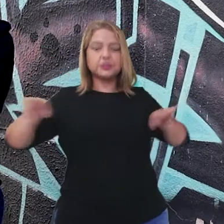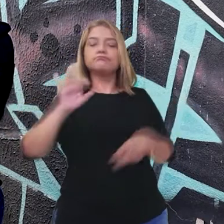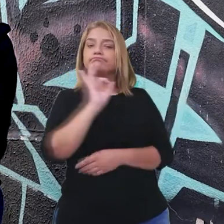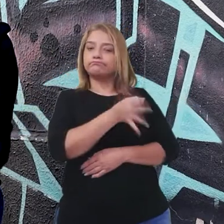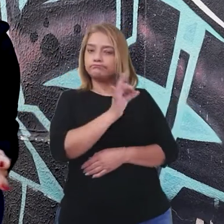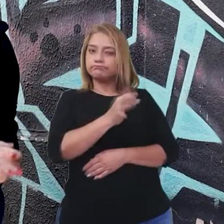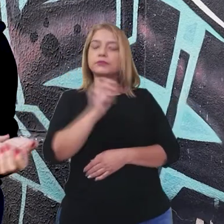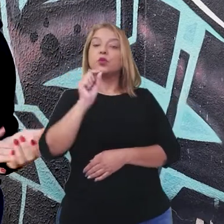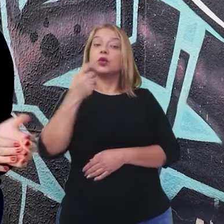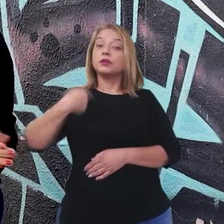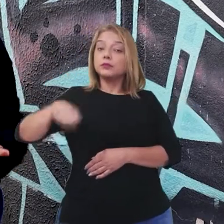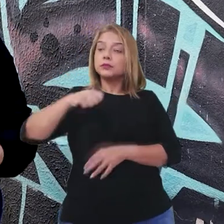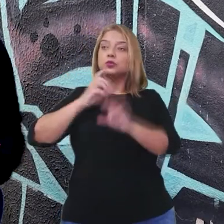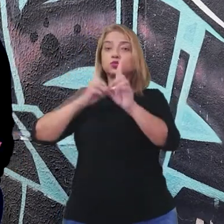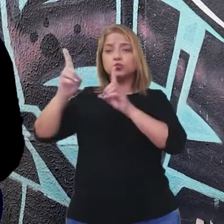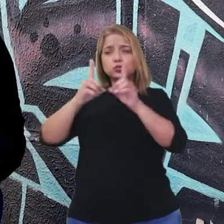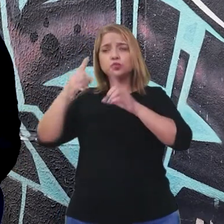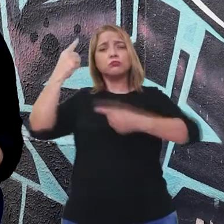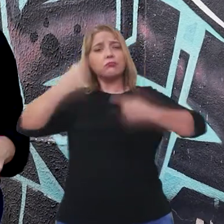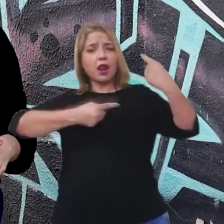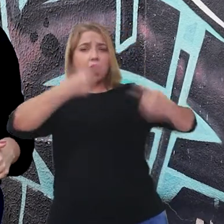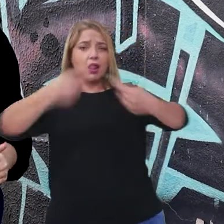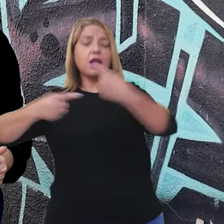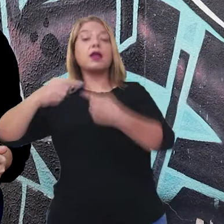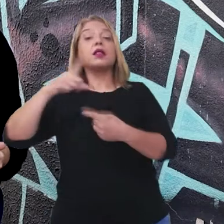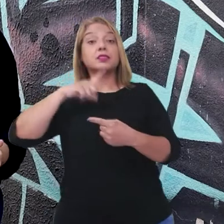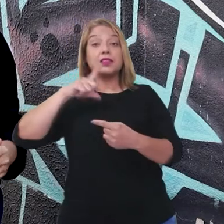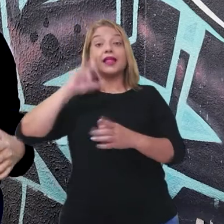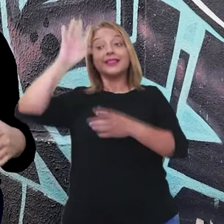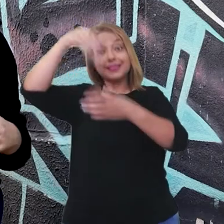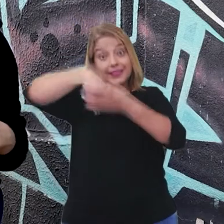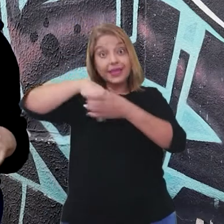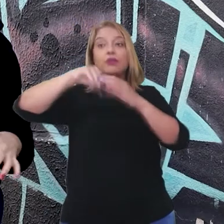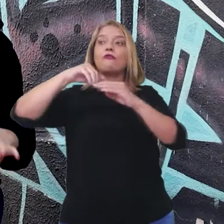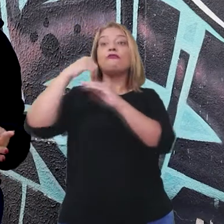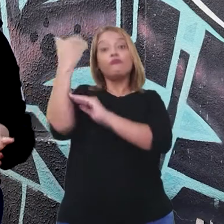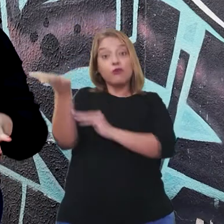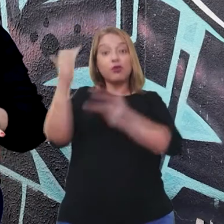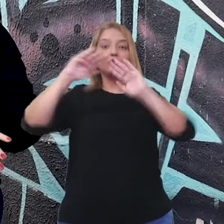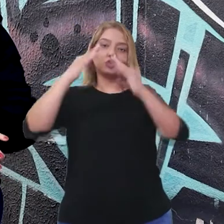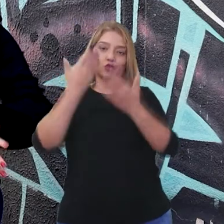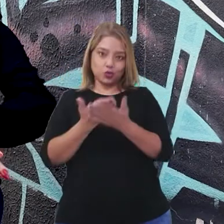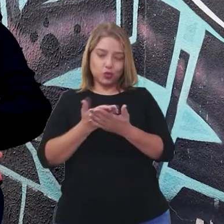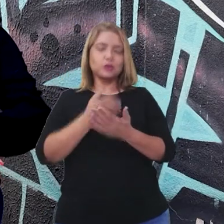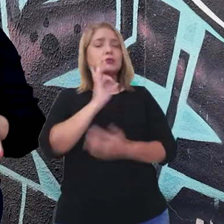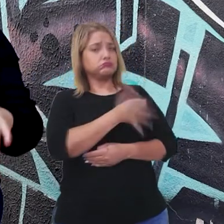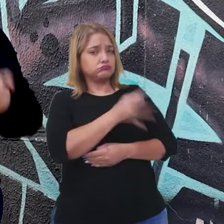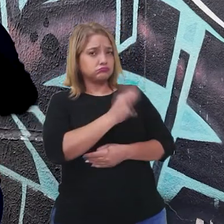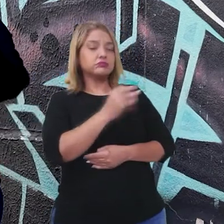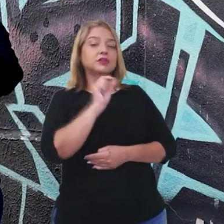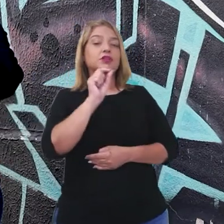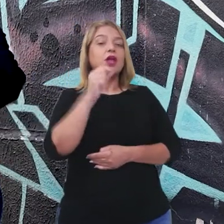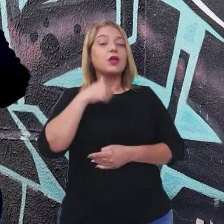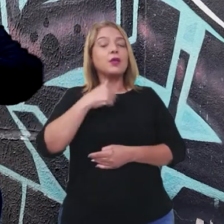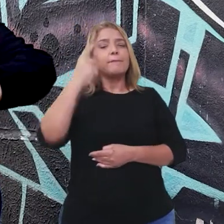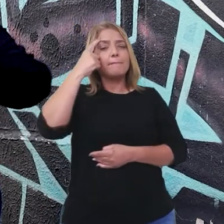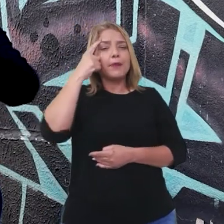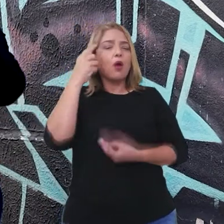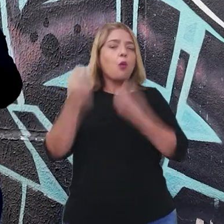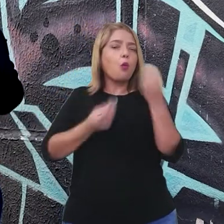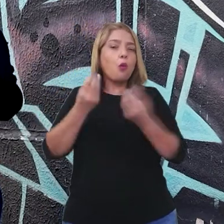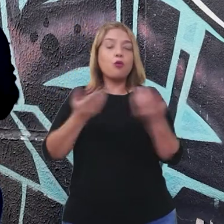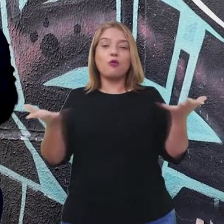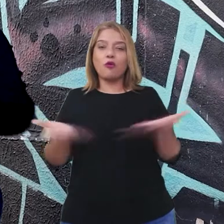essa discussão precisa acontecer também fora das unidades educacionais, não é mesmo? Isso mesmo, Probeto. E olha só, pensando nisso,